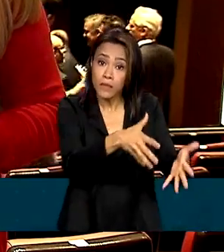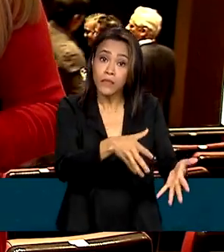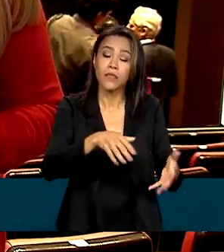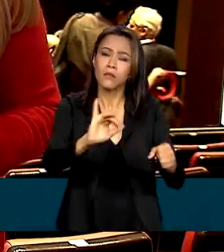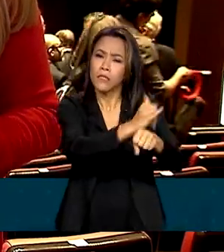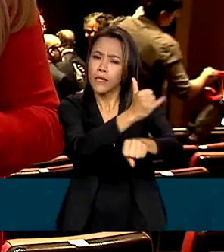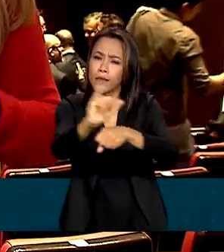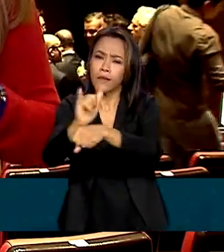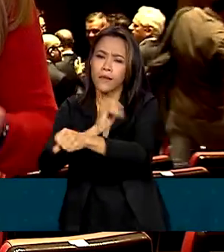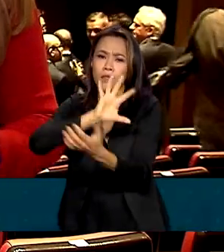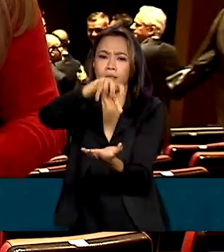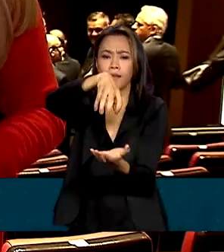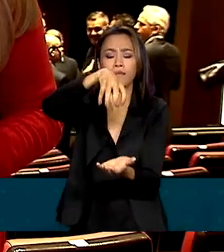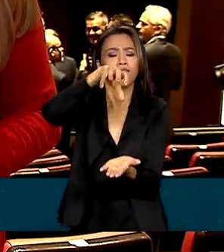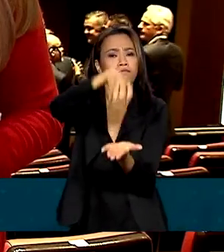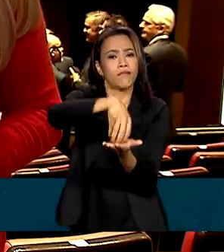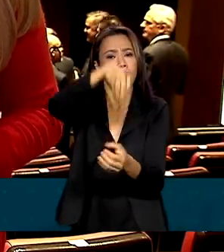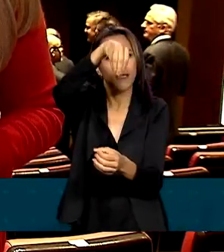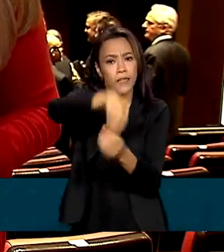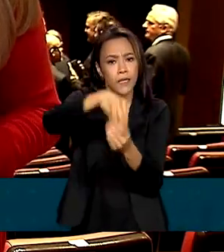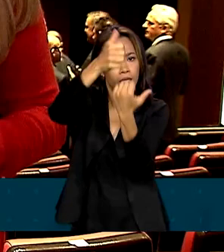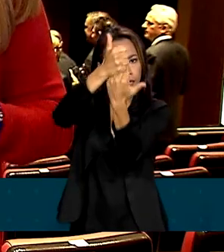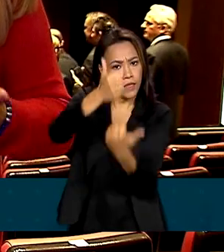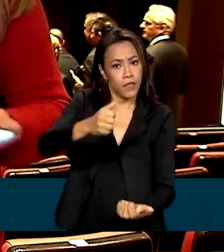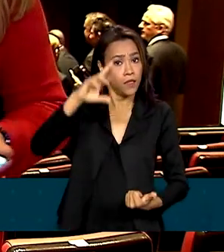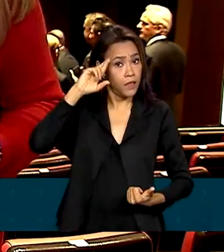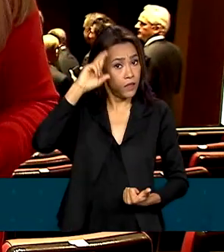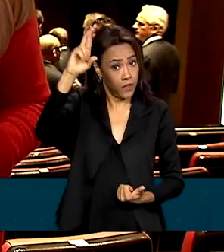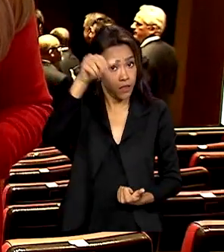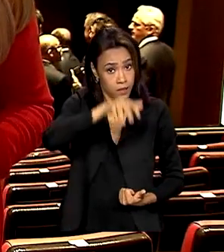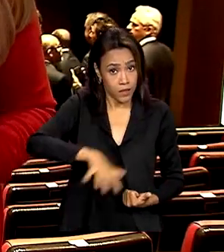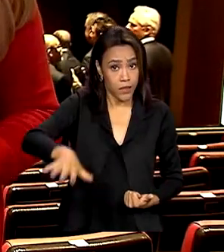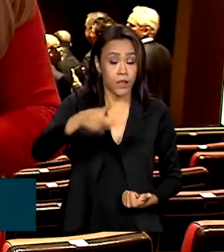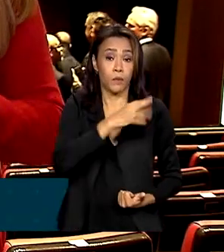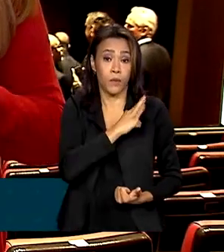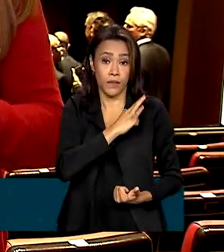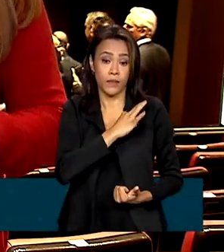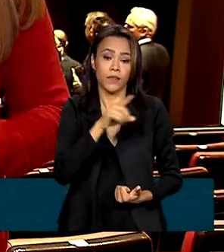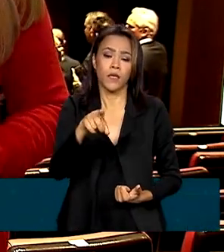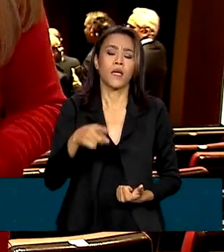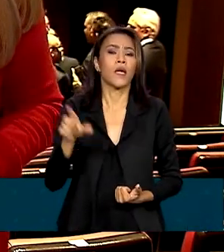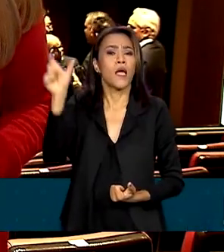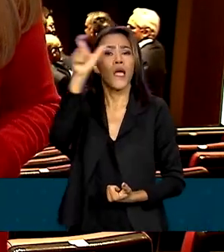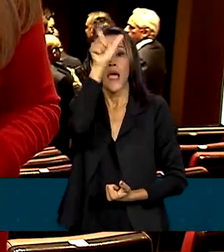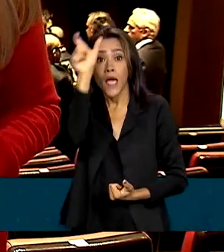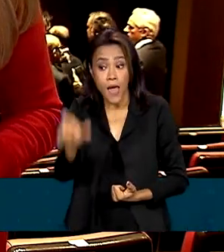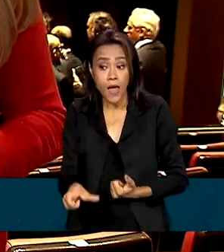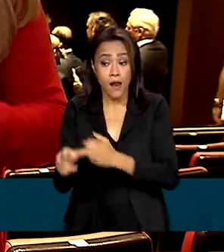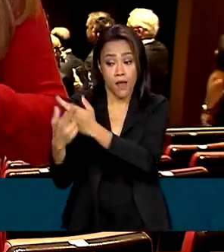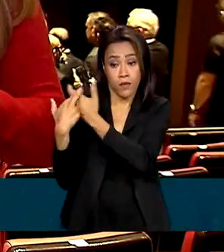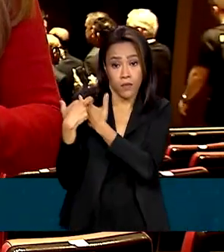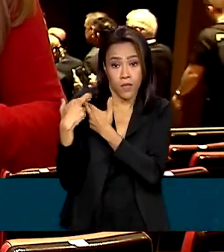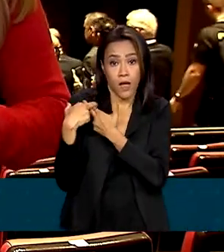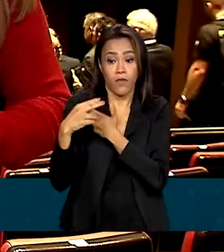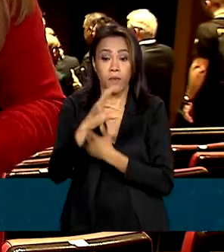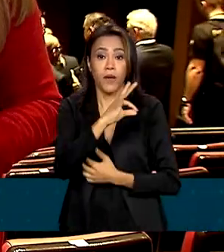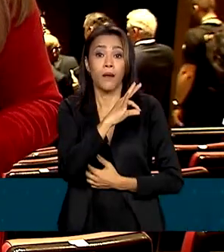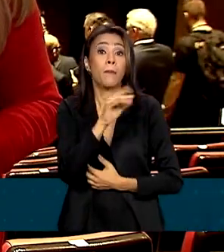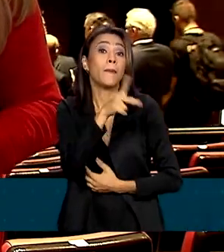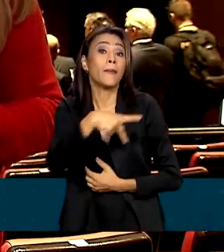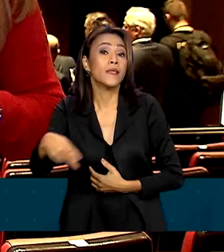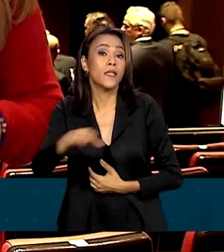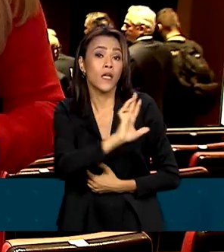e do Ministério da Justiça e Segurança Pública. Foi responsável pela segurança do presidente Lula durante a